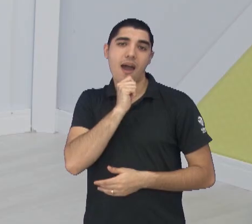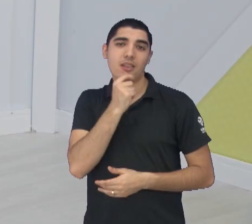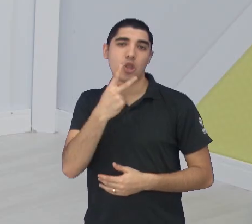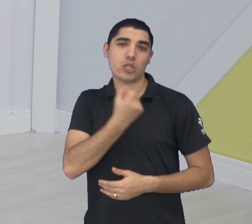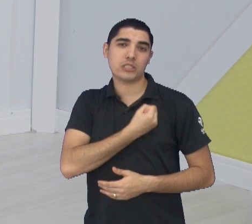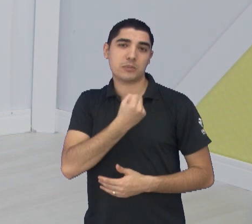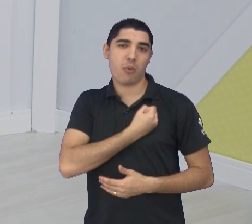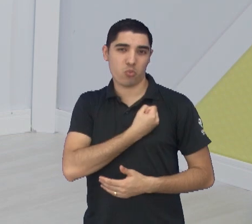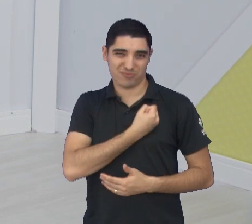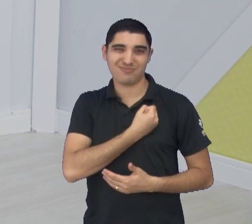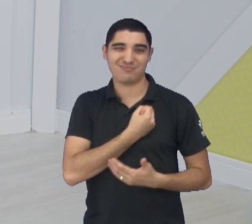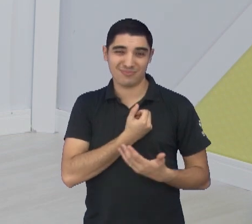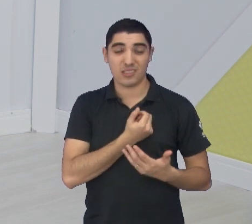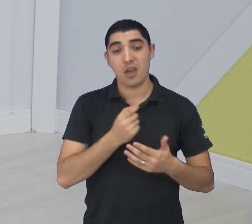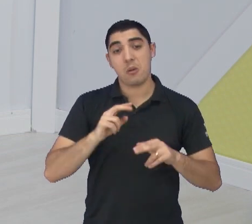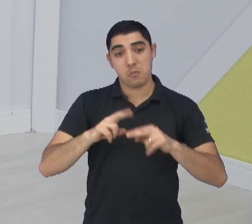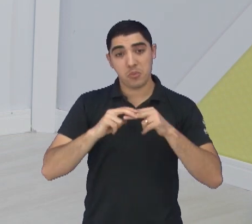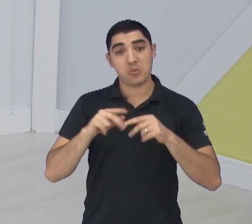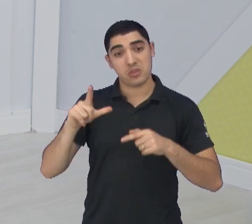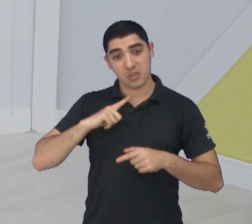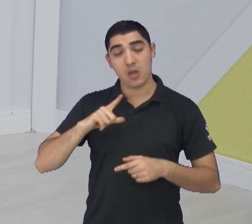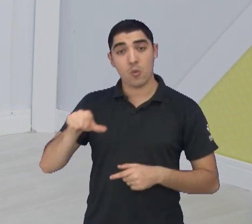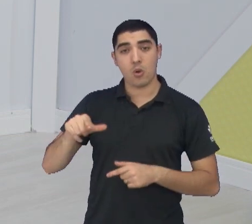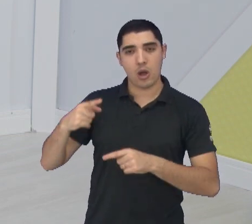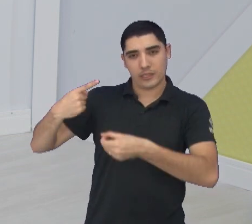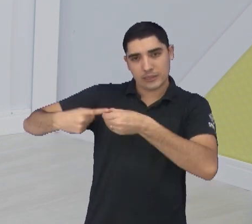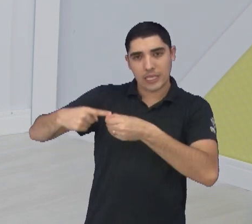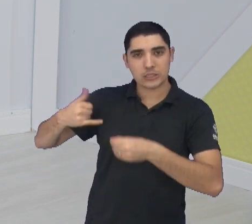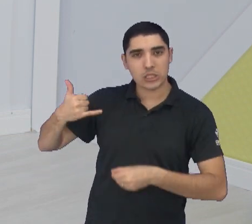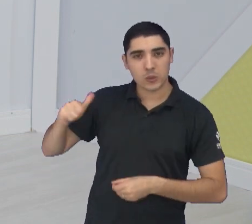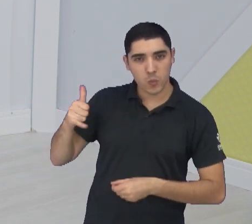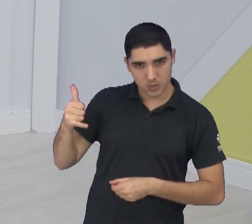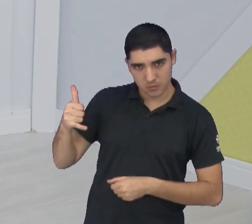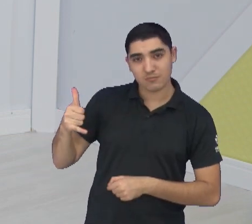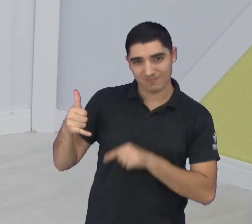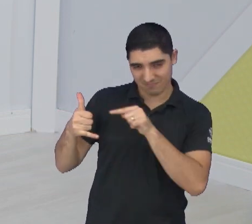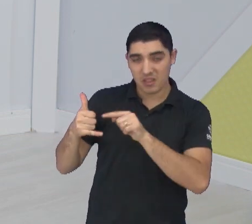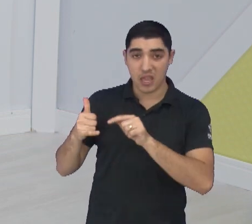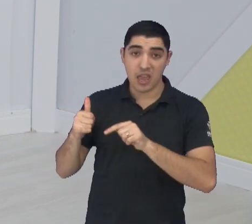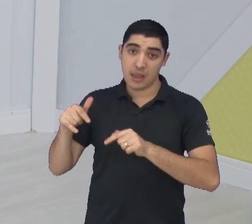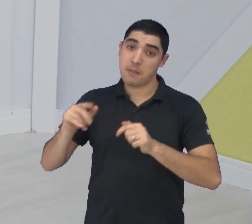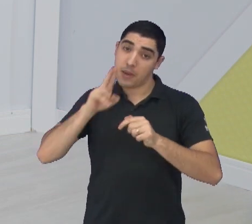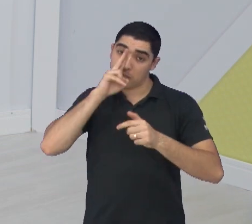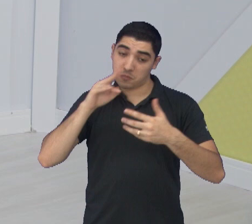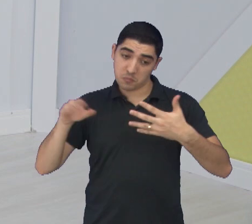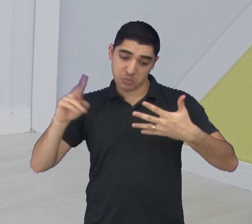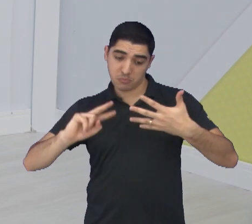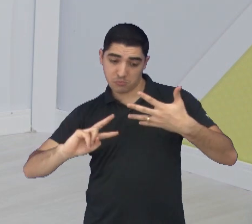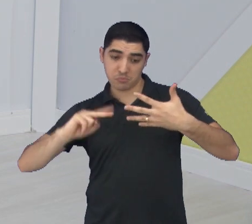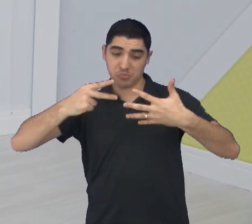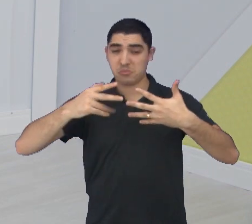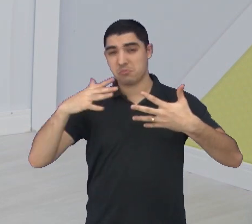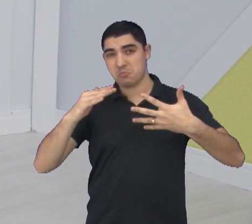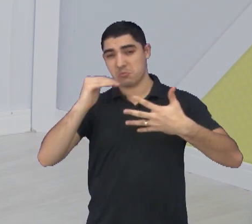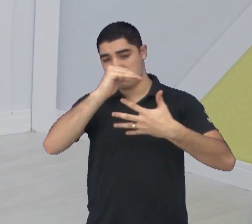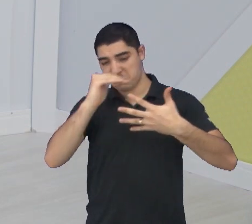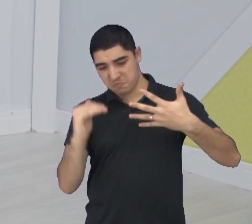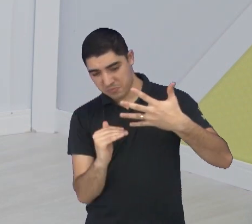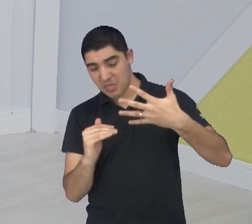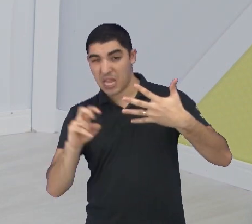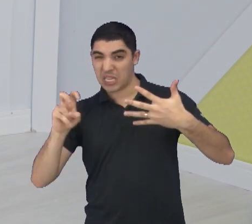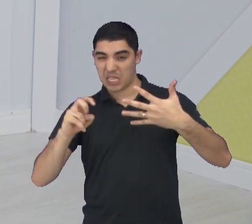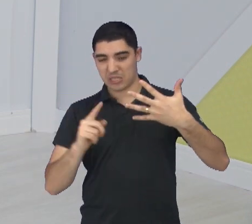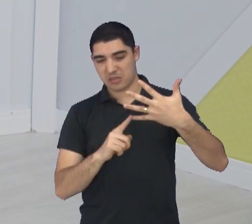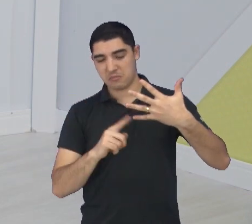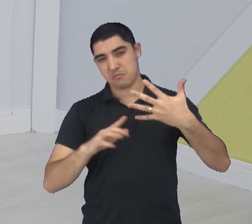Aqui embaixo, vai pra dez também, que é o time do Ituano. No confronto direto, o Ituano leva vantagem com o São José. O São José deve cair, pelo menos, pra quinta posição,